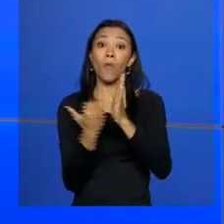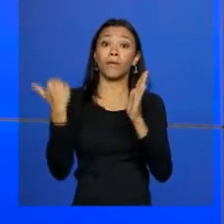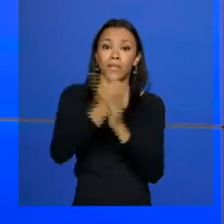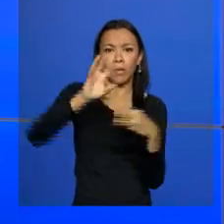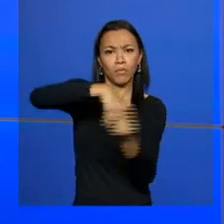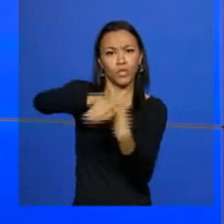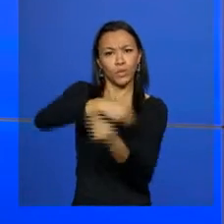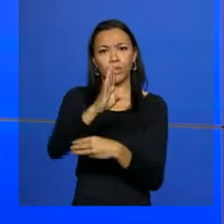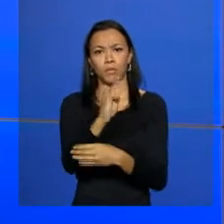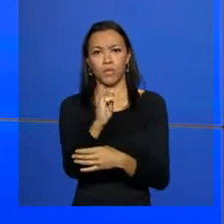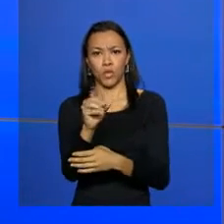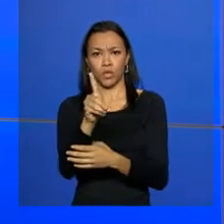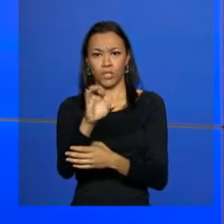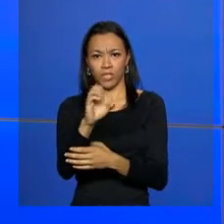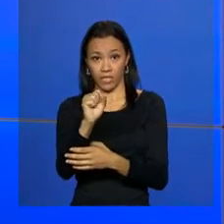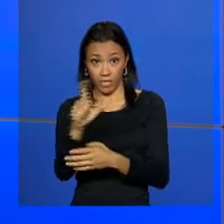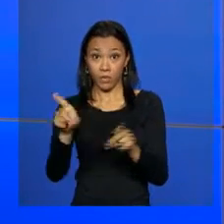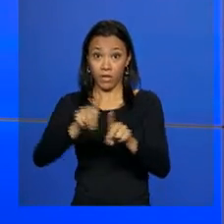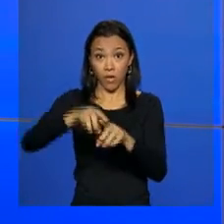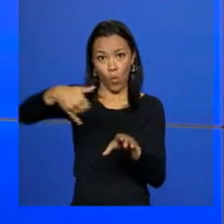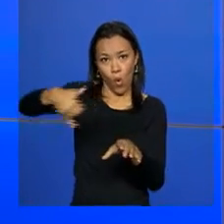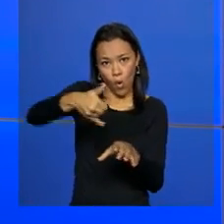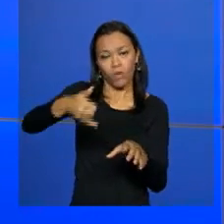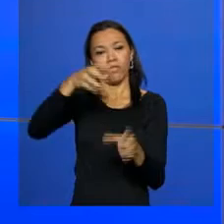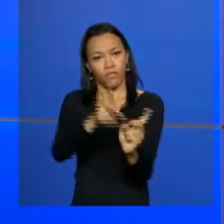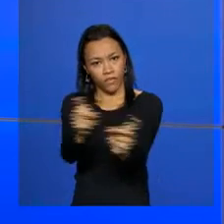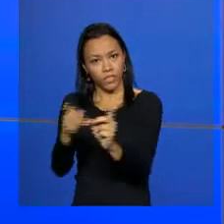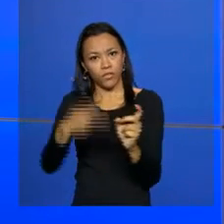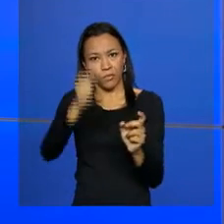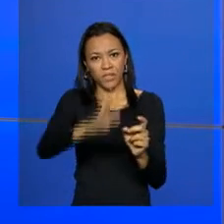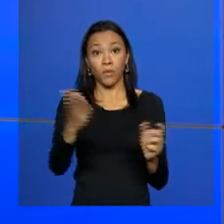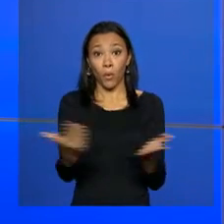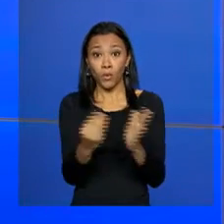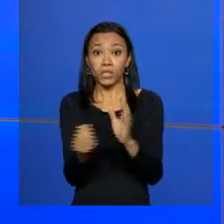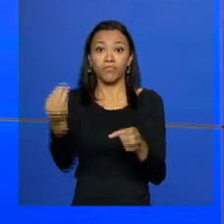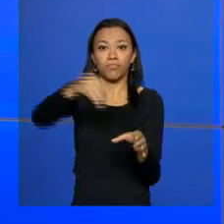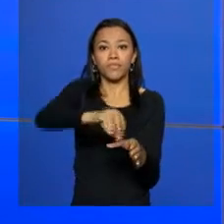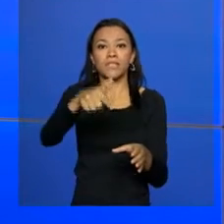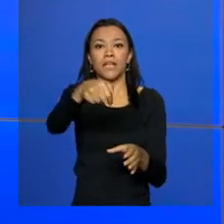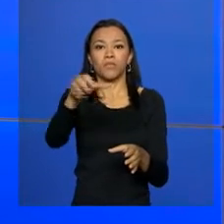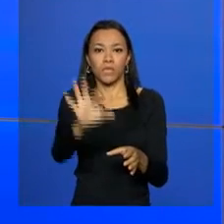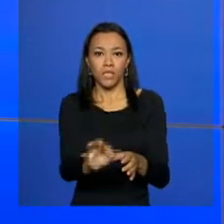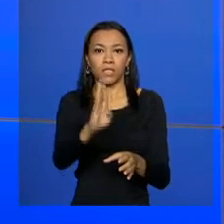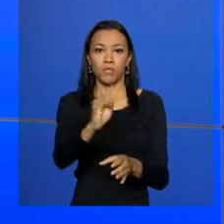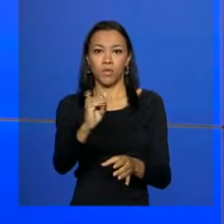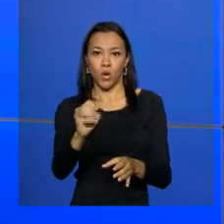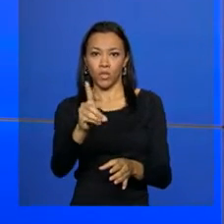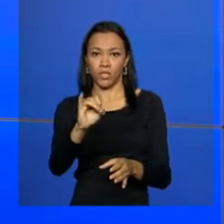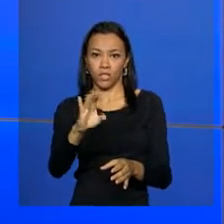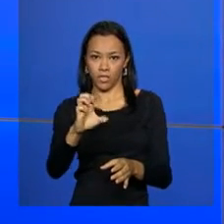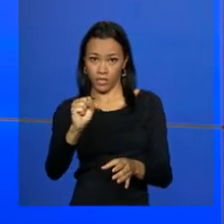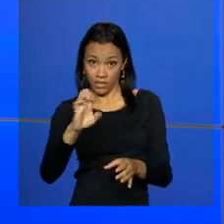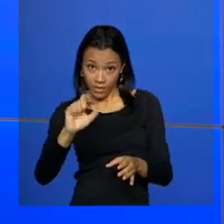de biodiesel ao óleo diesel comercializado no Brasil. Hoje são adicionados 7% de biodiesel e a partir de março do ano que vem,